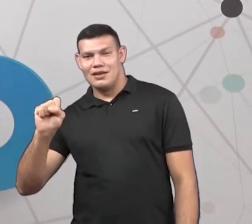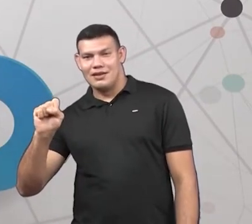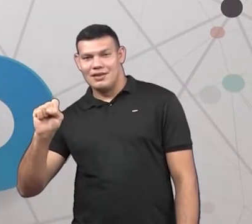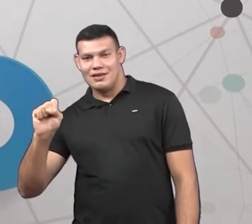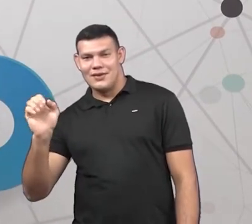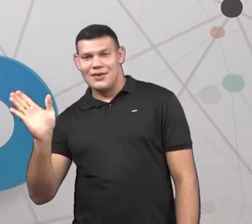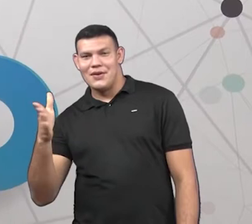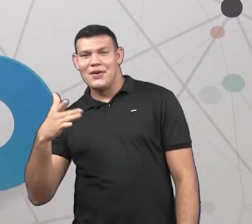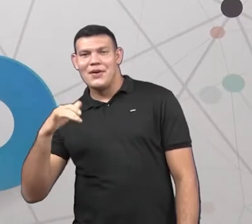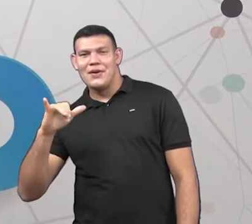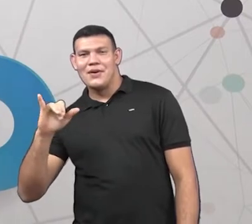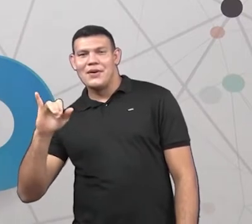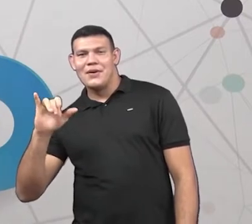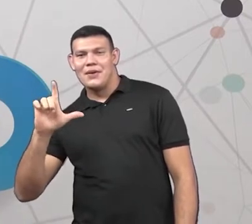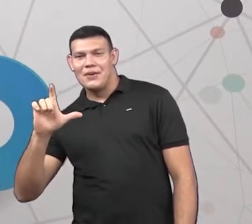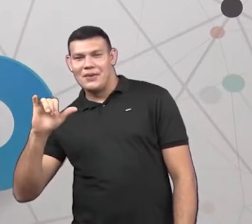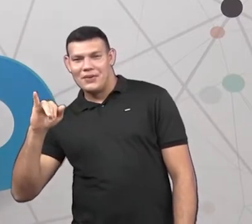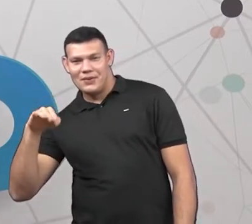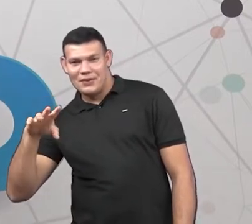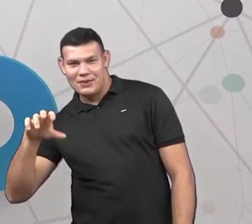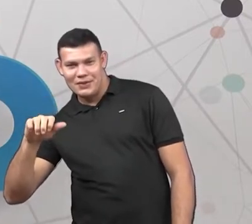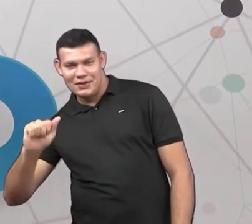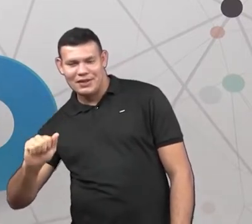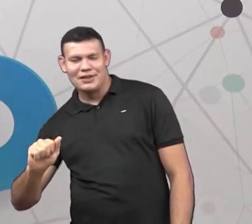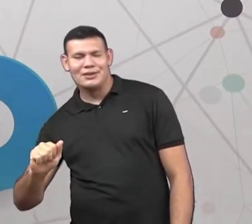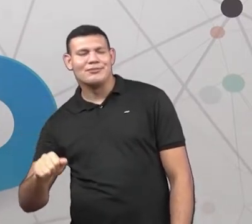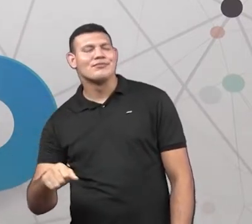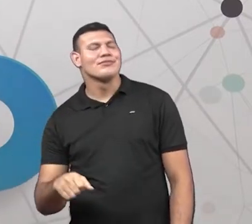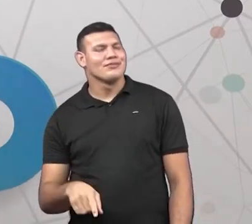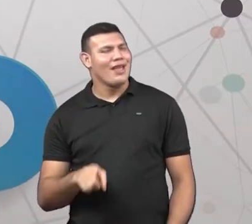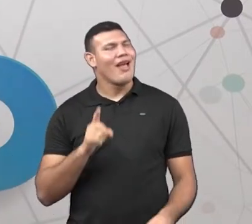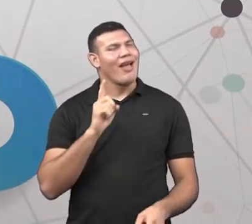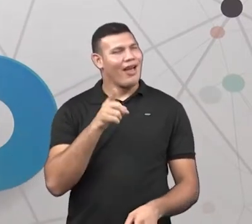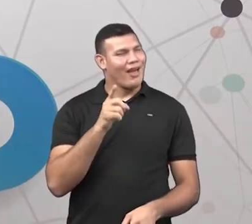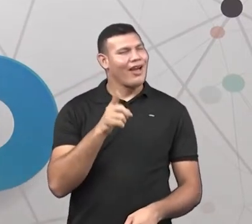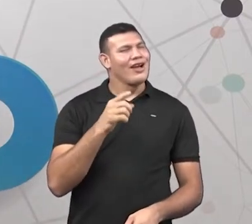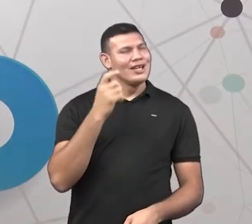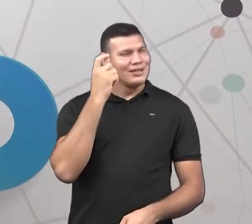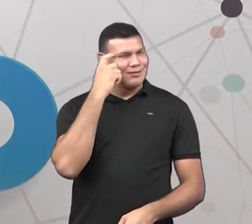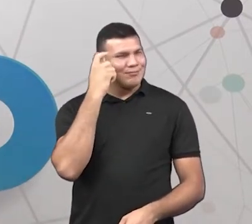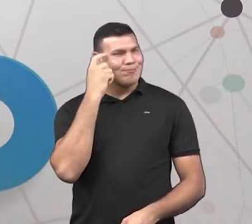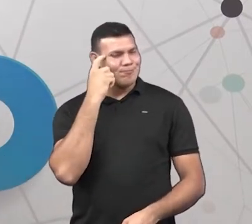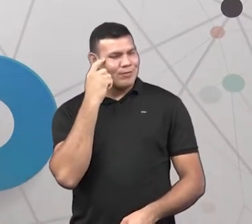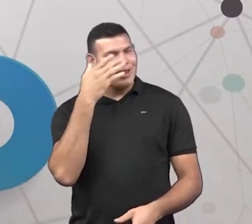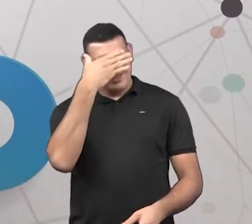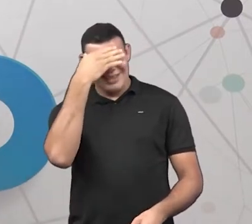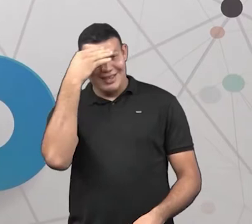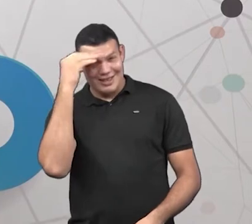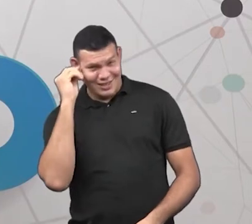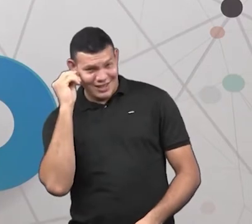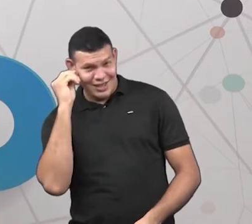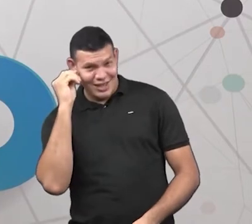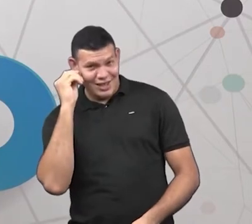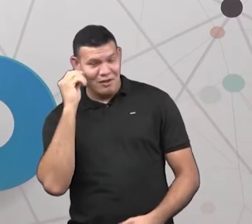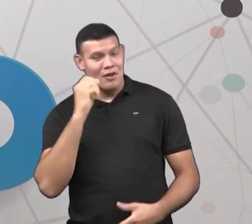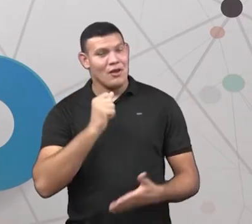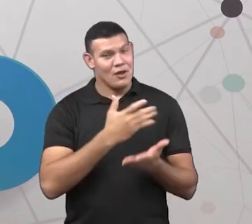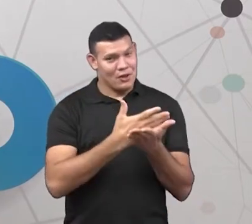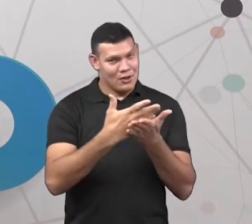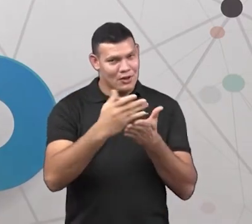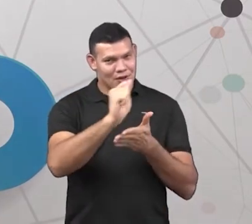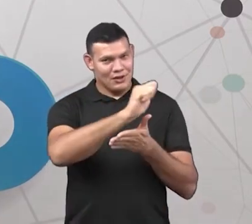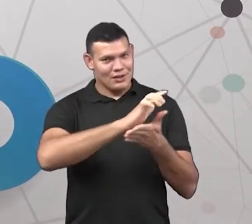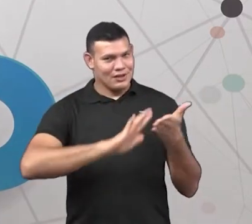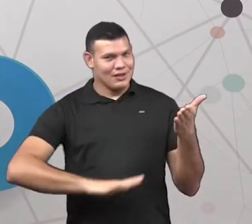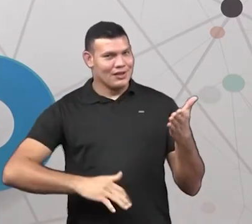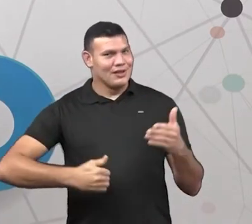Ah, pensava que eu tinha esquecido, né? Nós estávamos fazendo o nosso exercício, fizemos o 1, não foi? Nós